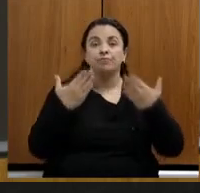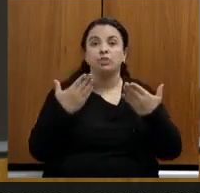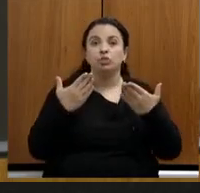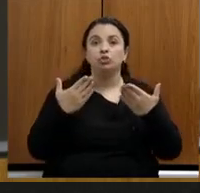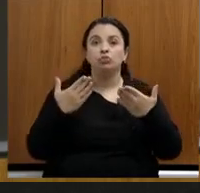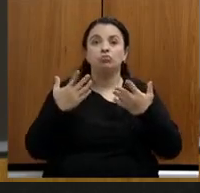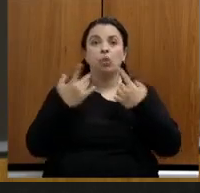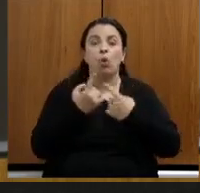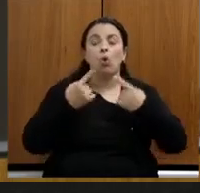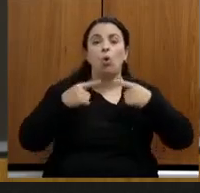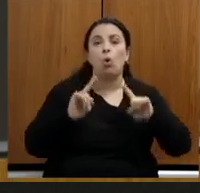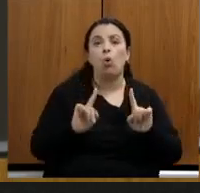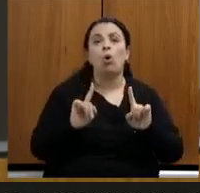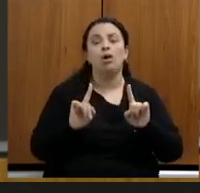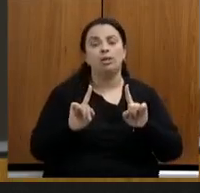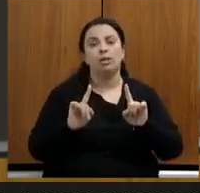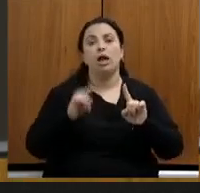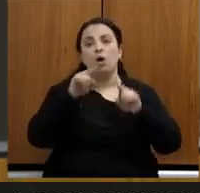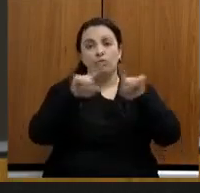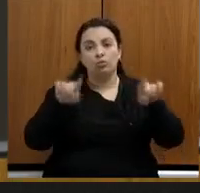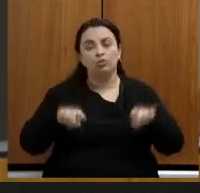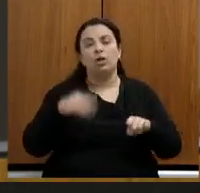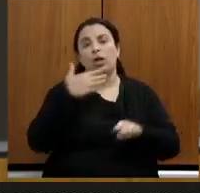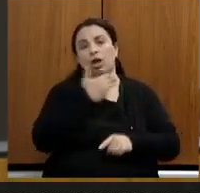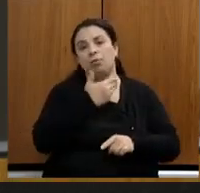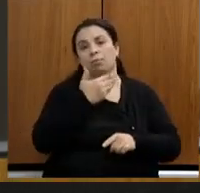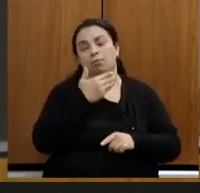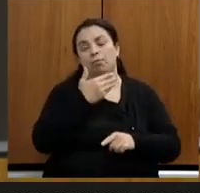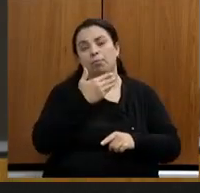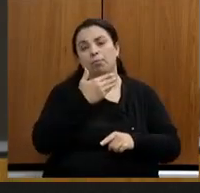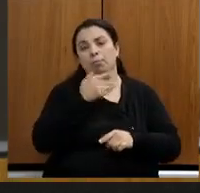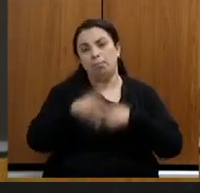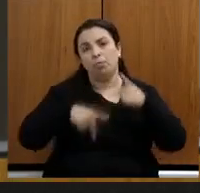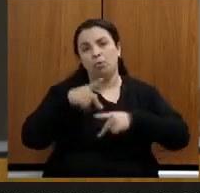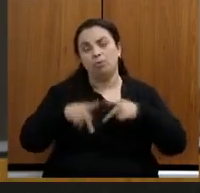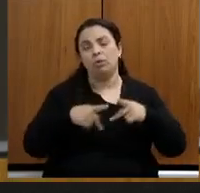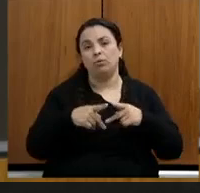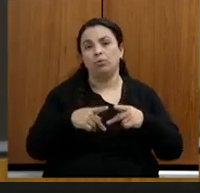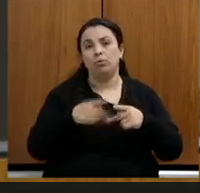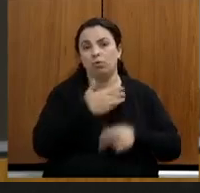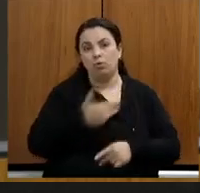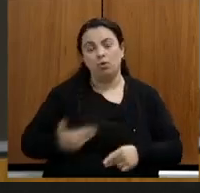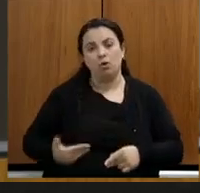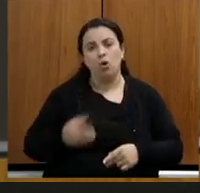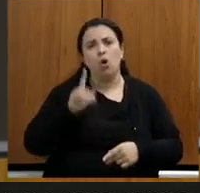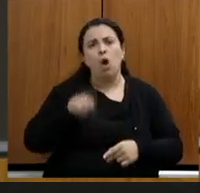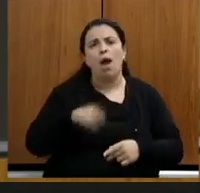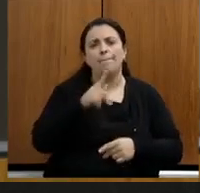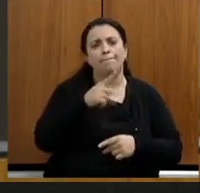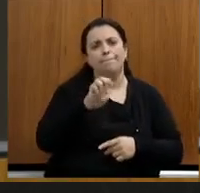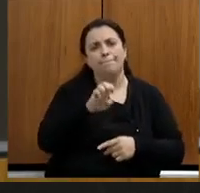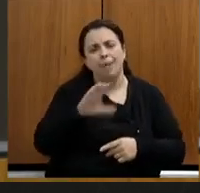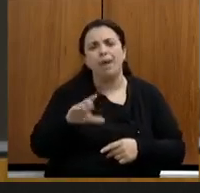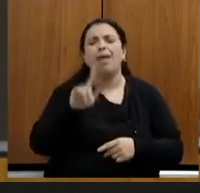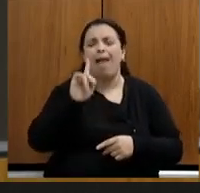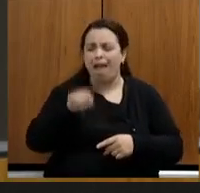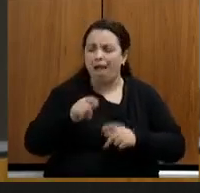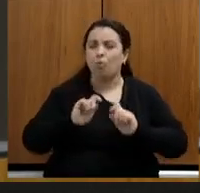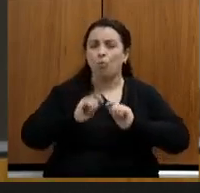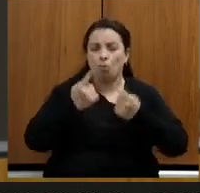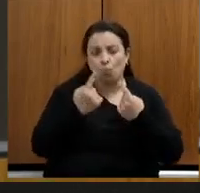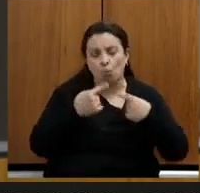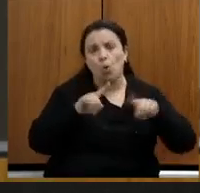32 é um grande ataque o regime de recuperação fiscal é um forte ataque aos servidores e aos serviços